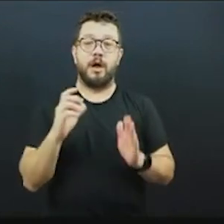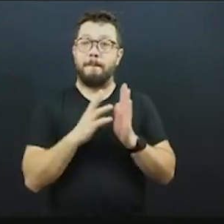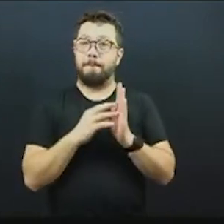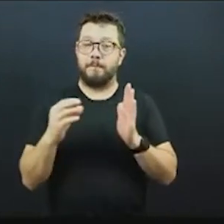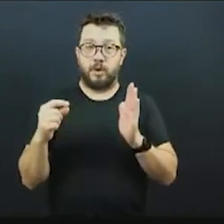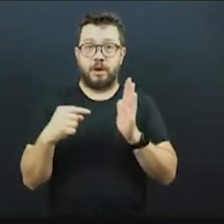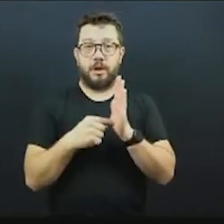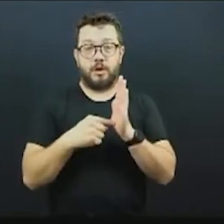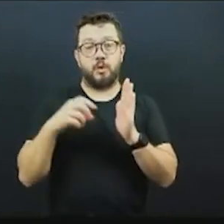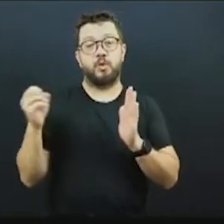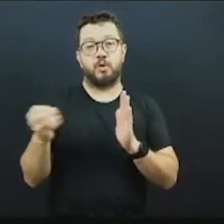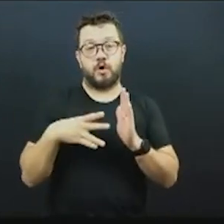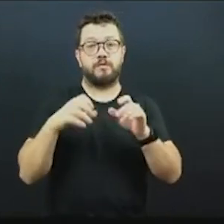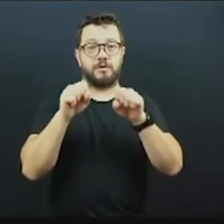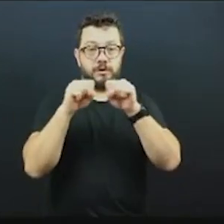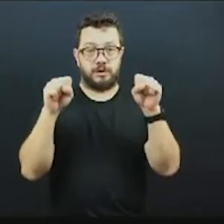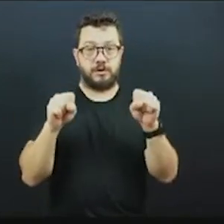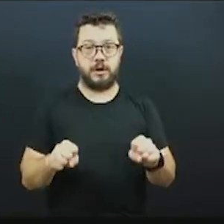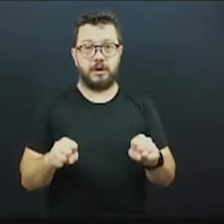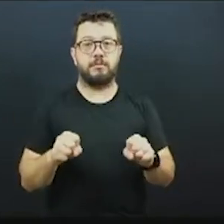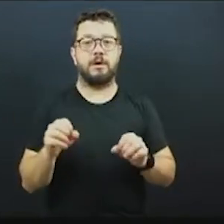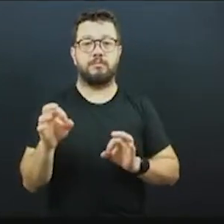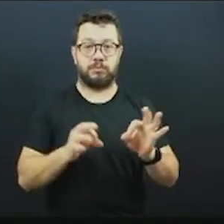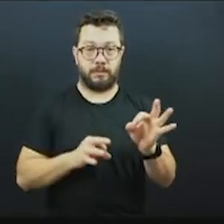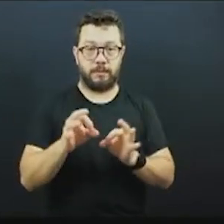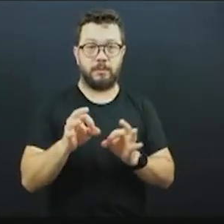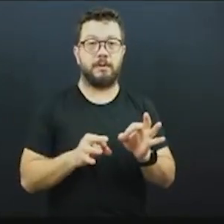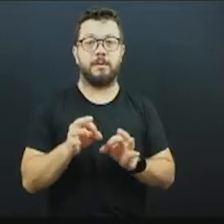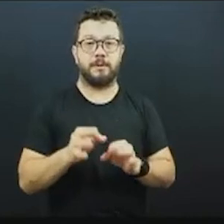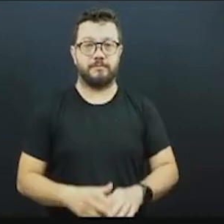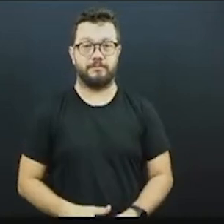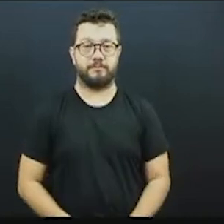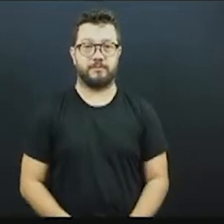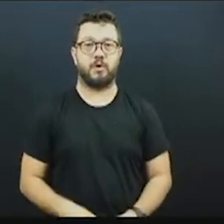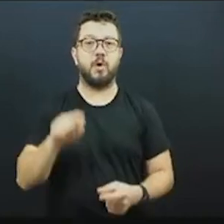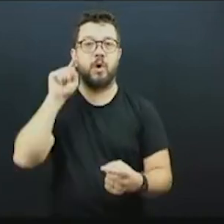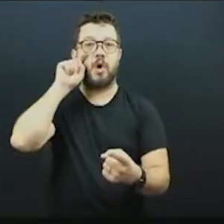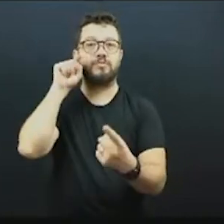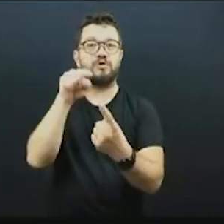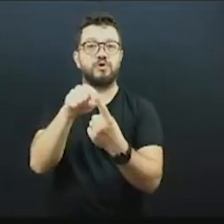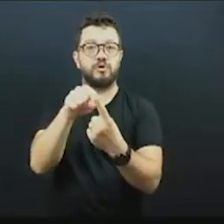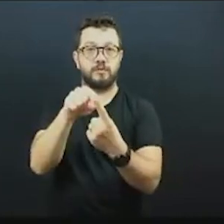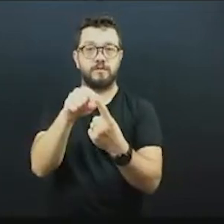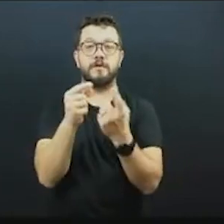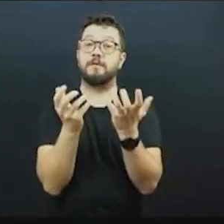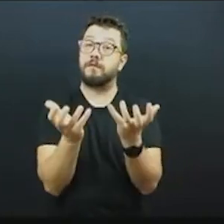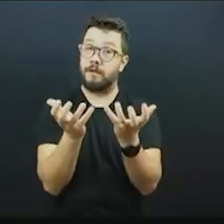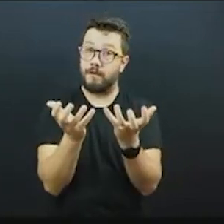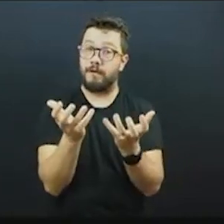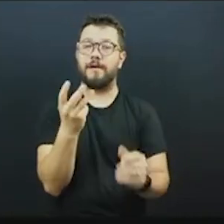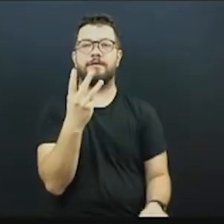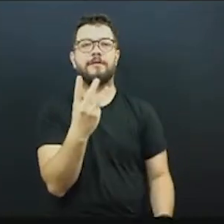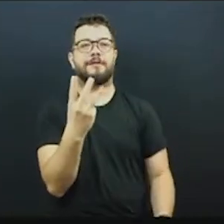com eficiência energética e descarbonização da frota. A meta é alcançar um percentual de 33% de ônibus